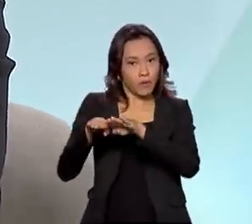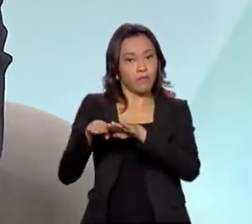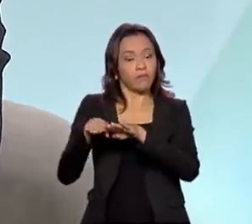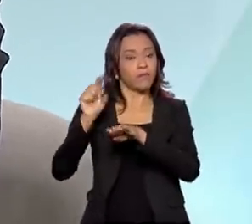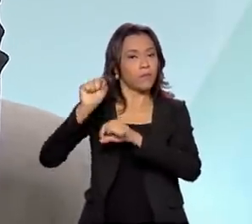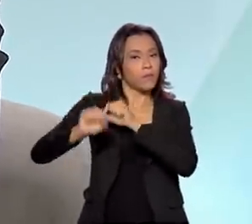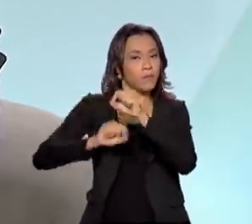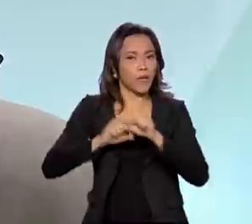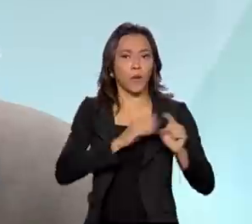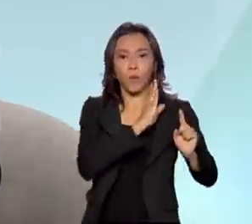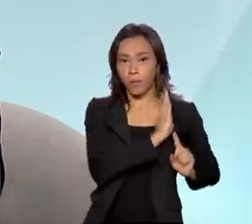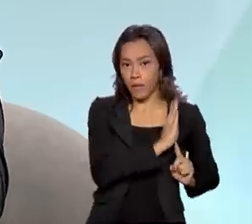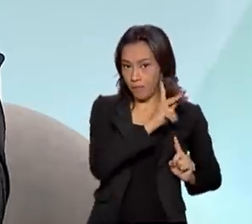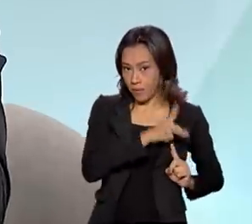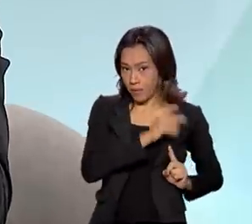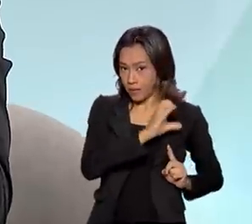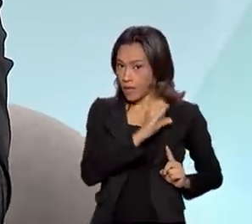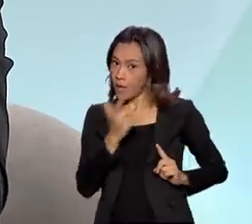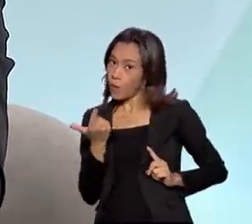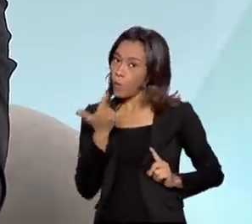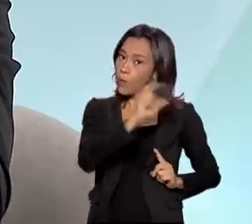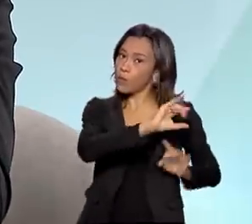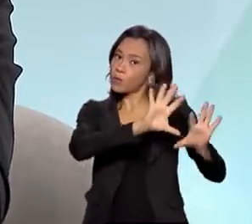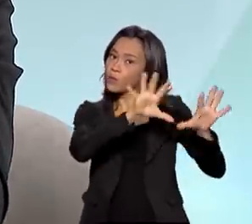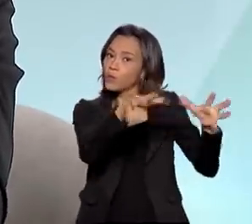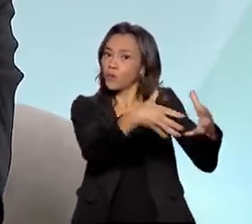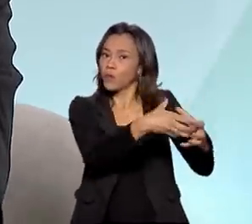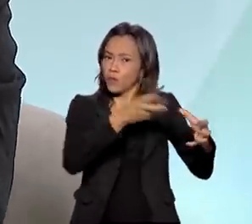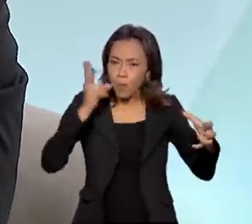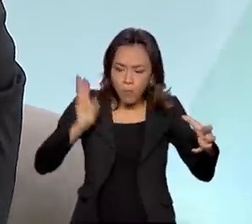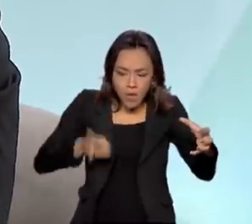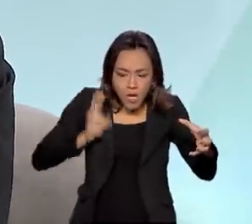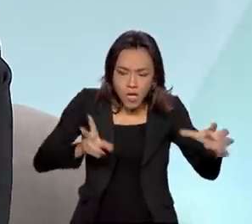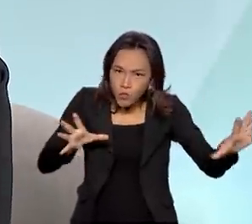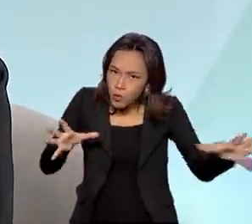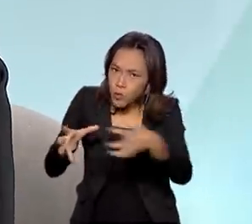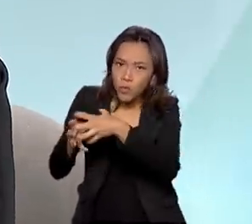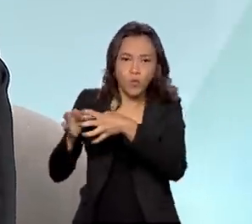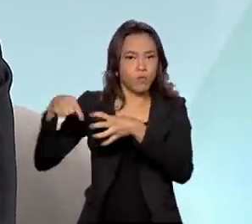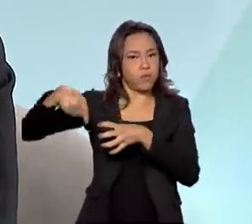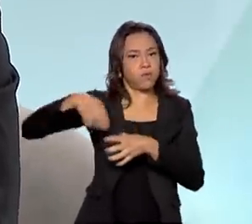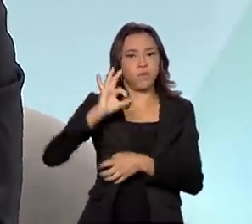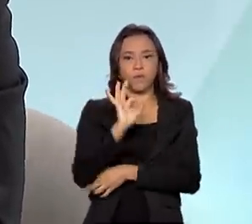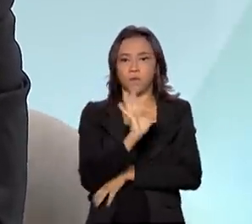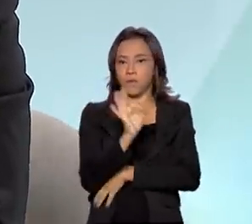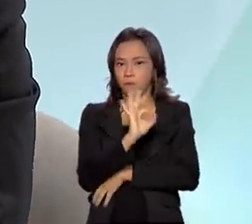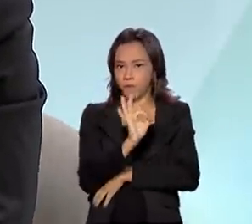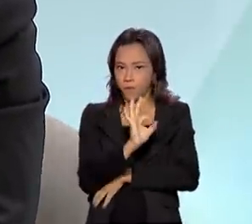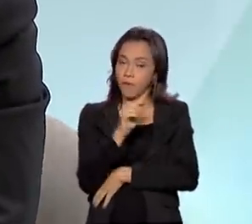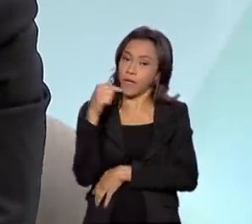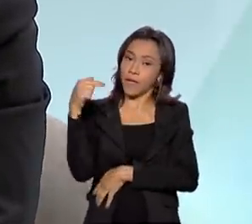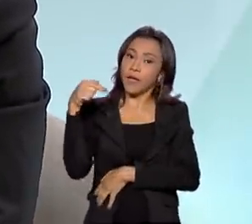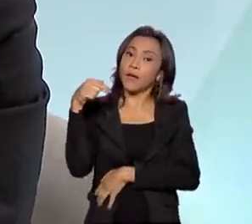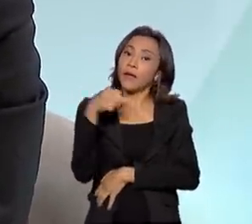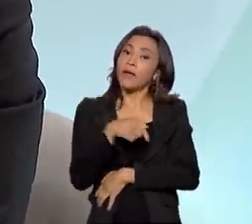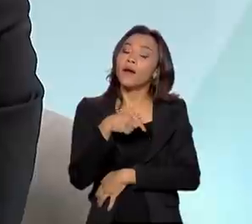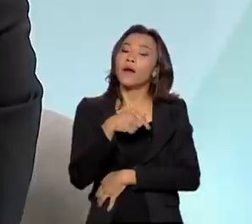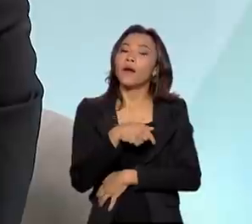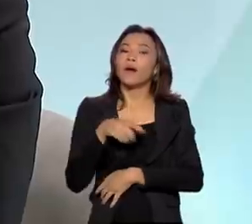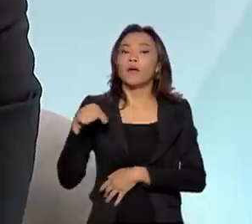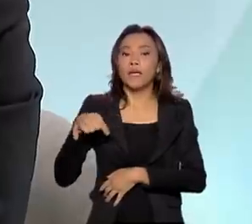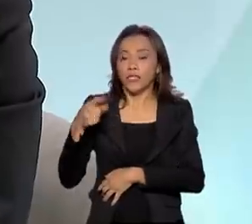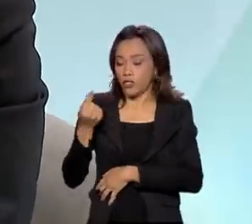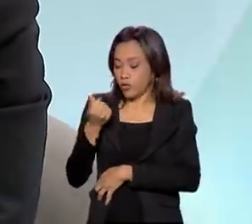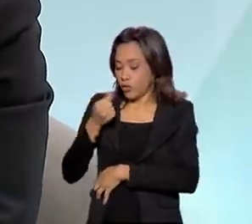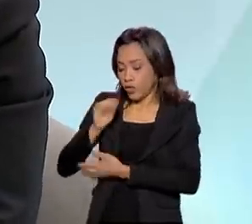O BPC é um outro público, não é o mesmo público do programa permanente. O programa de transferência